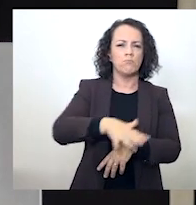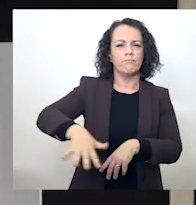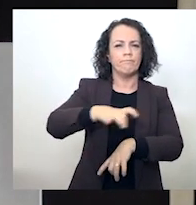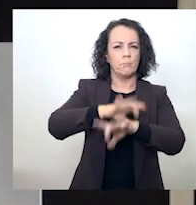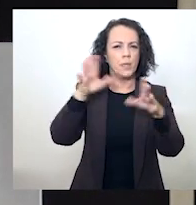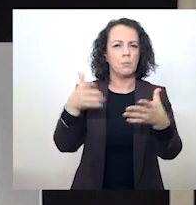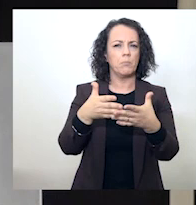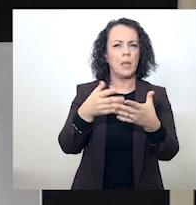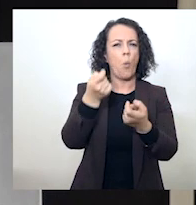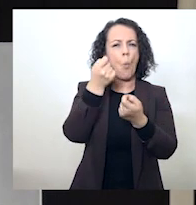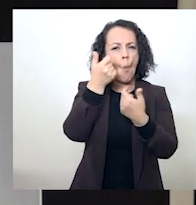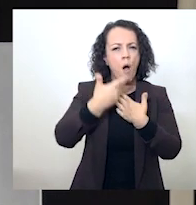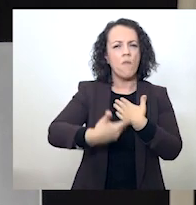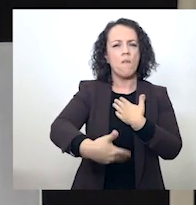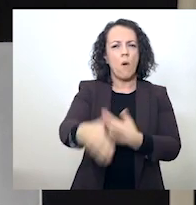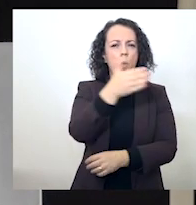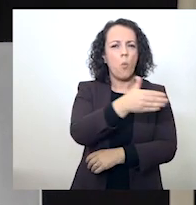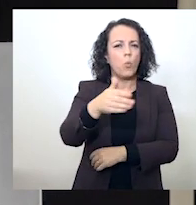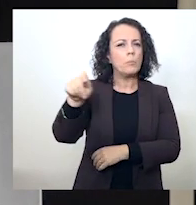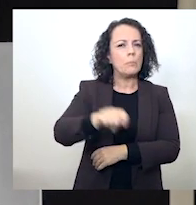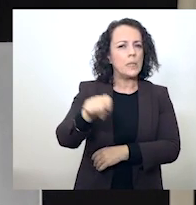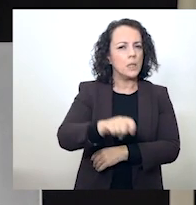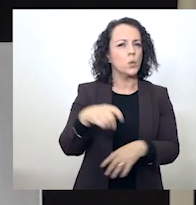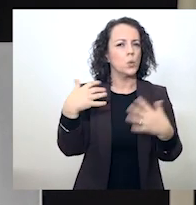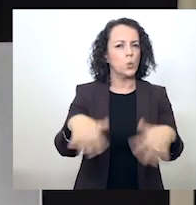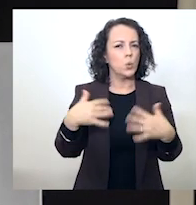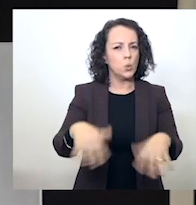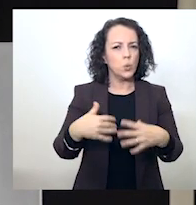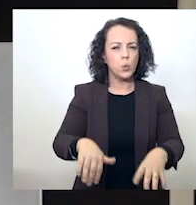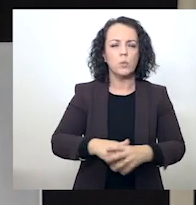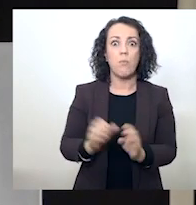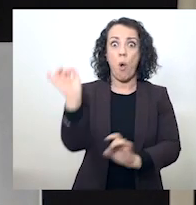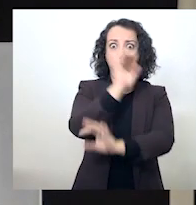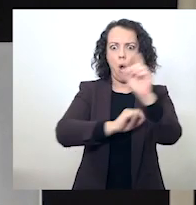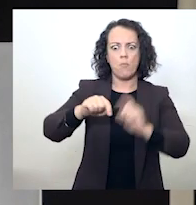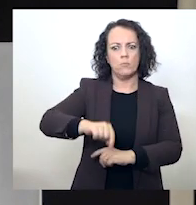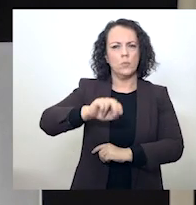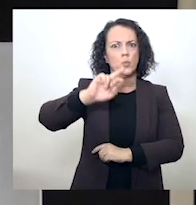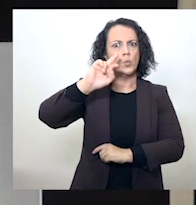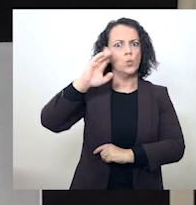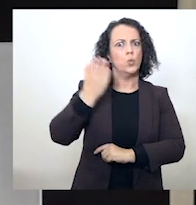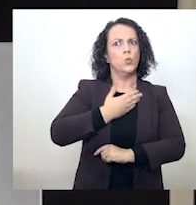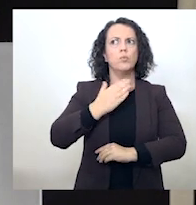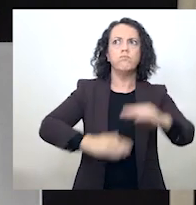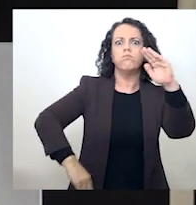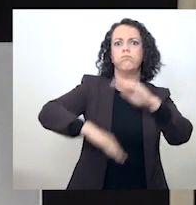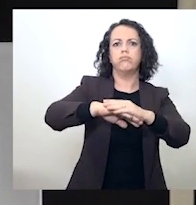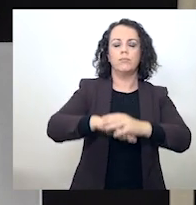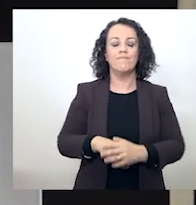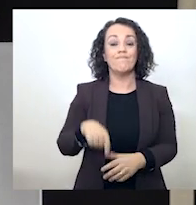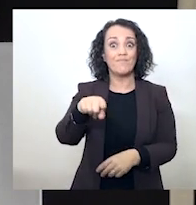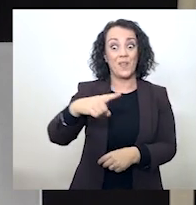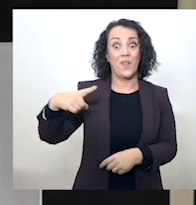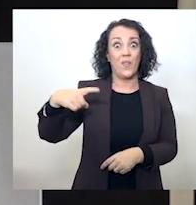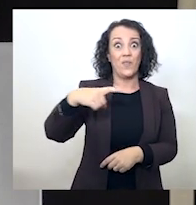há quase 11 meses. Temos dos mais elevados números da Europa. A variante inglesa do vírus